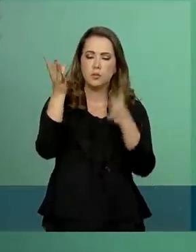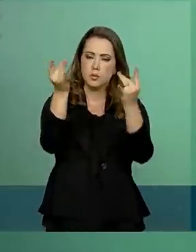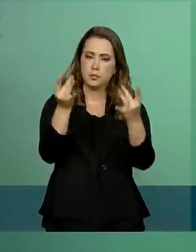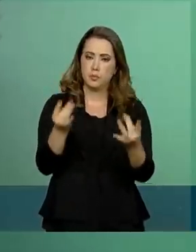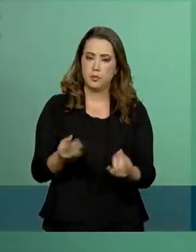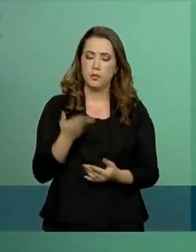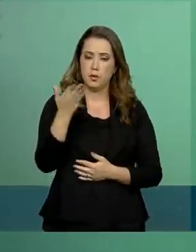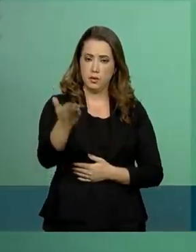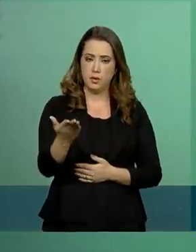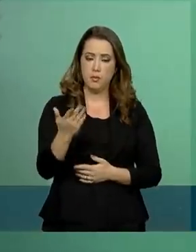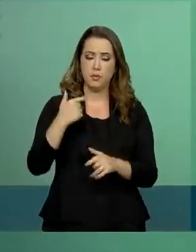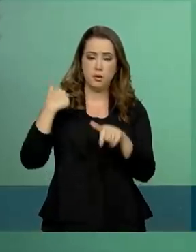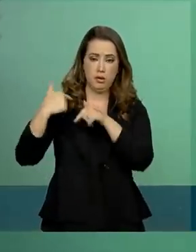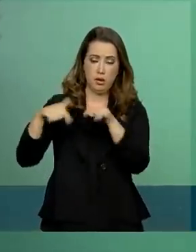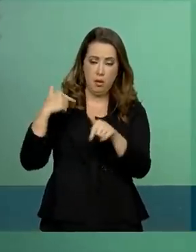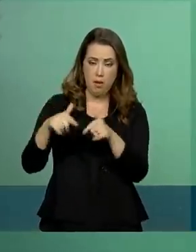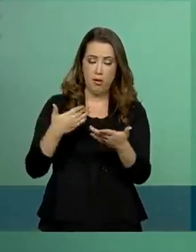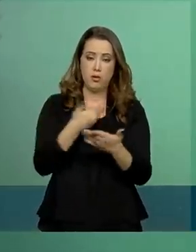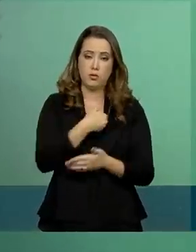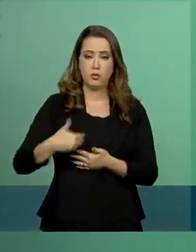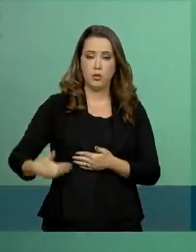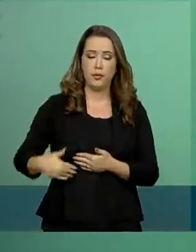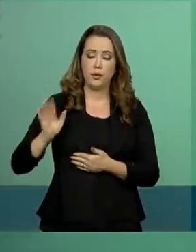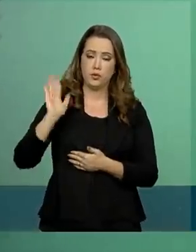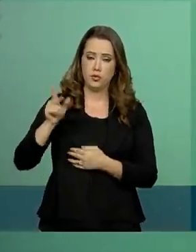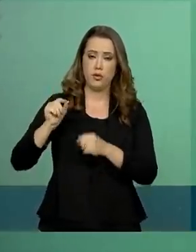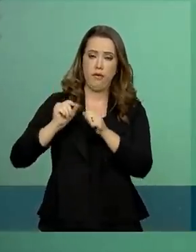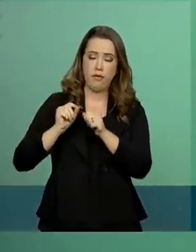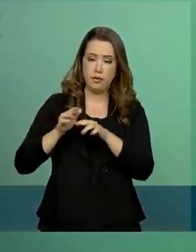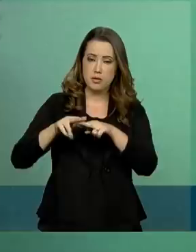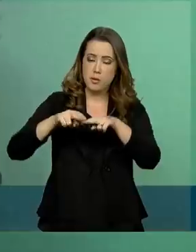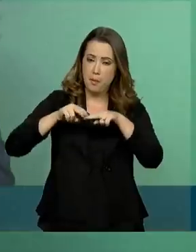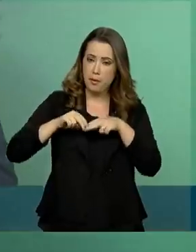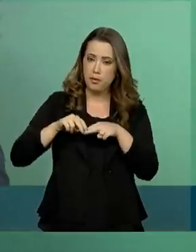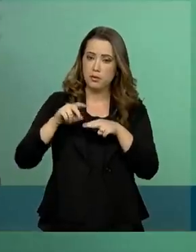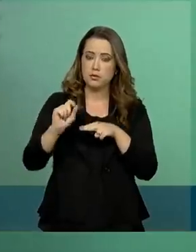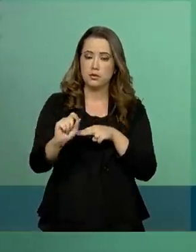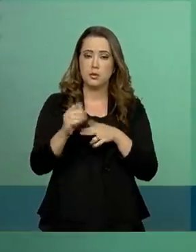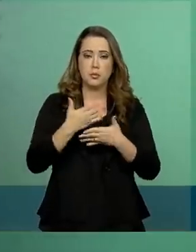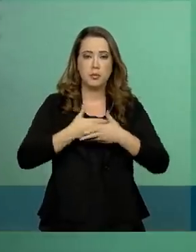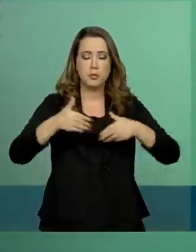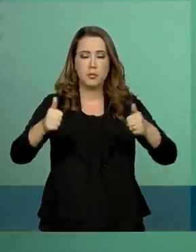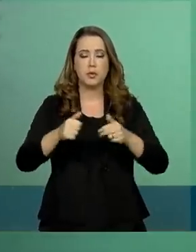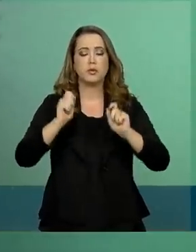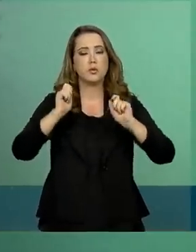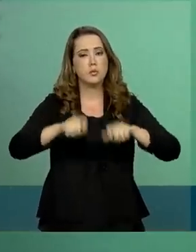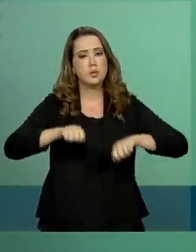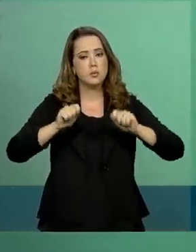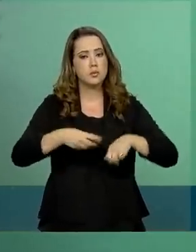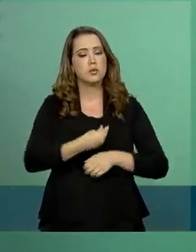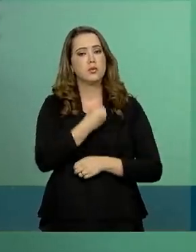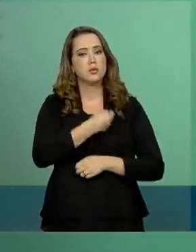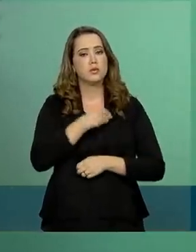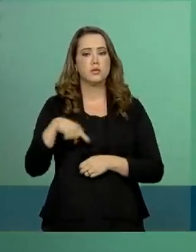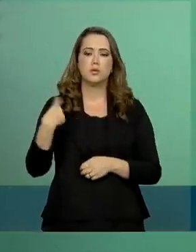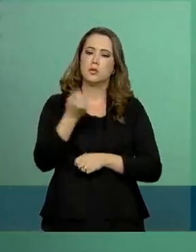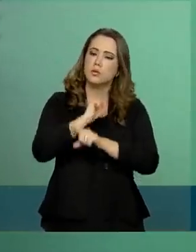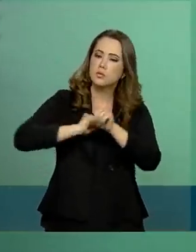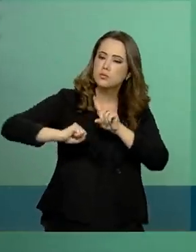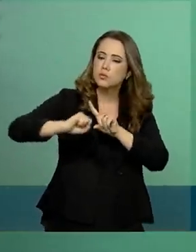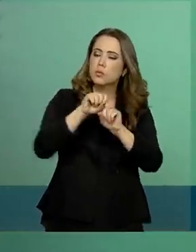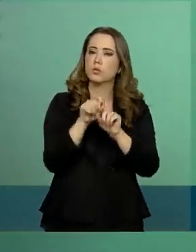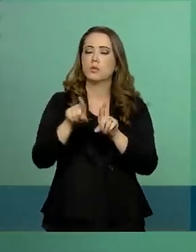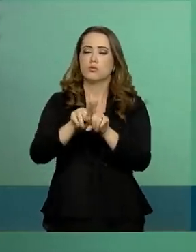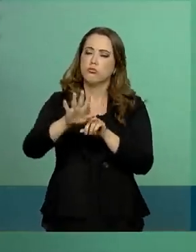para vocês algumas iniciativas que o governo vem adotando em prol, naturalmente, da melhoria das condições de vida da nossa sociedade e da